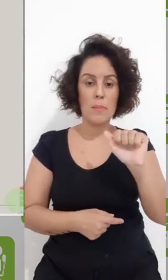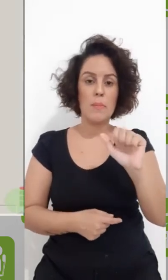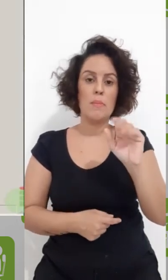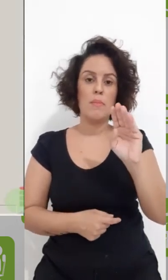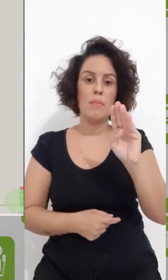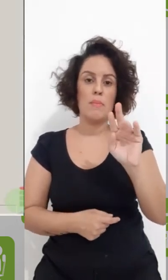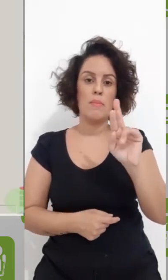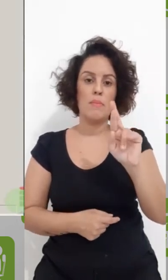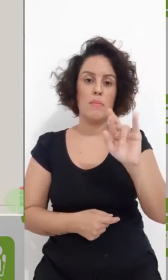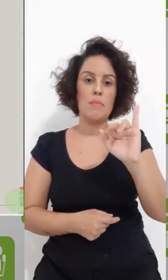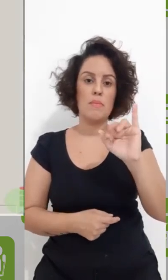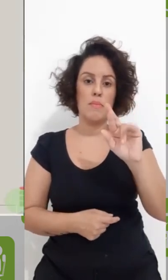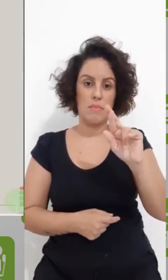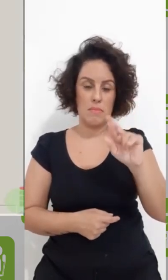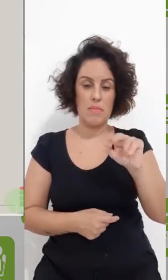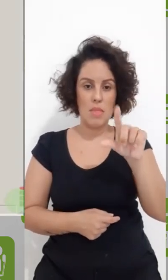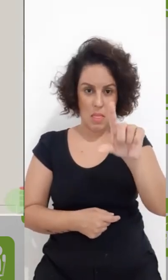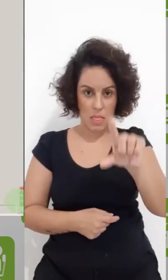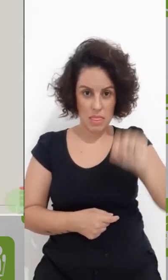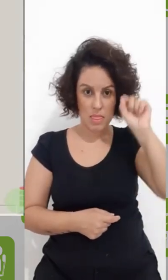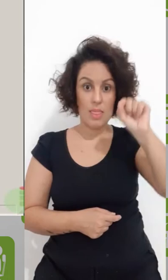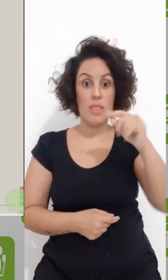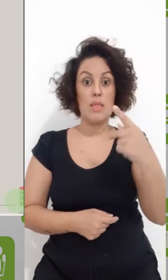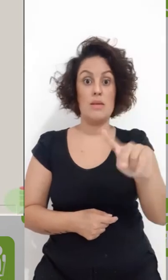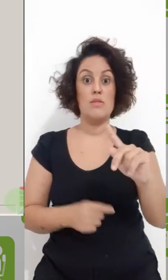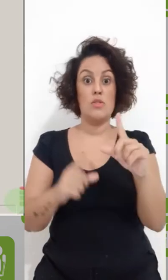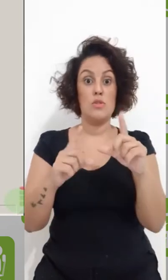Seleciono a foto e clico em abrir.